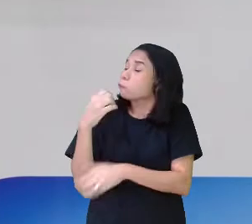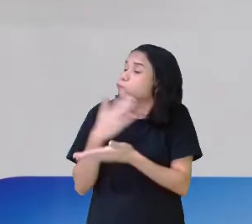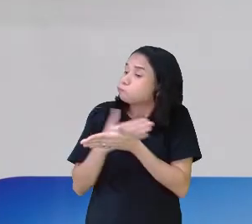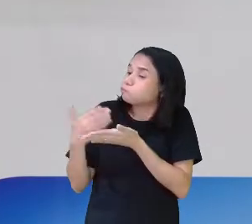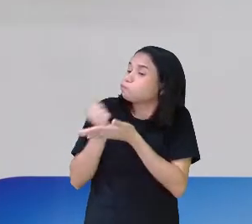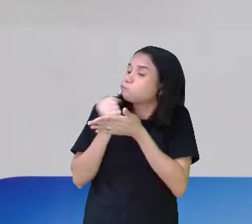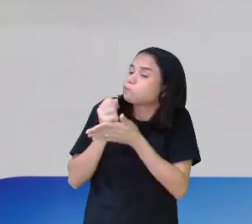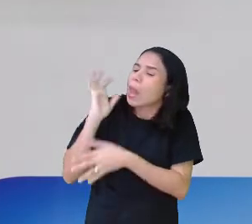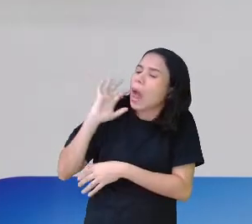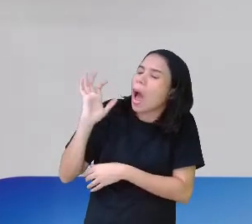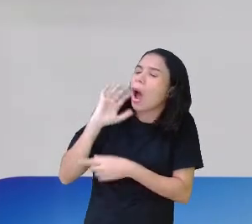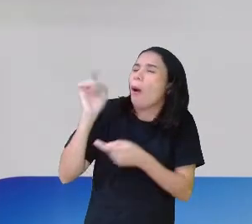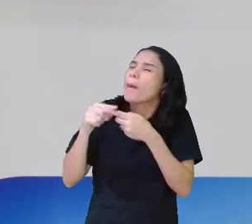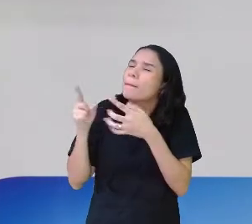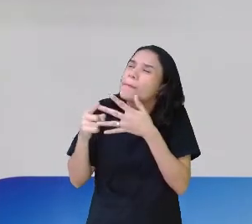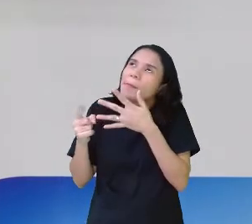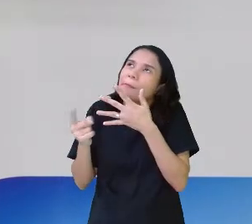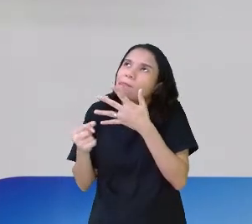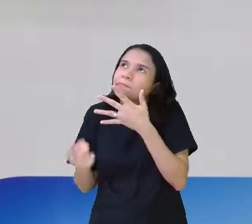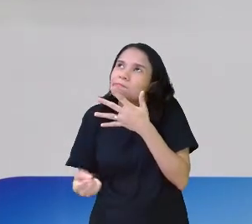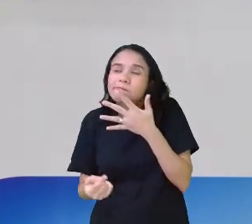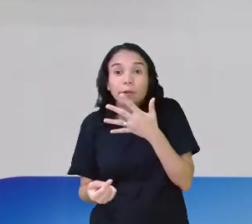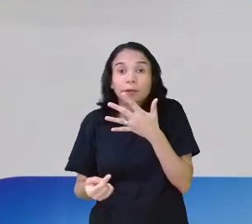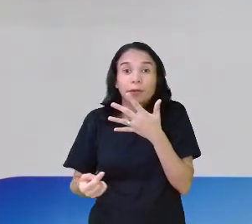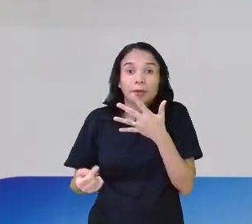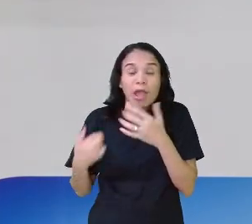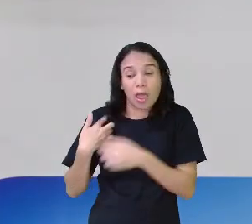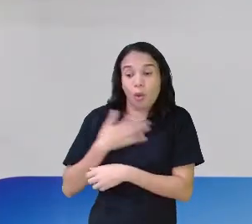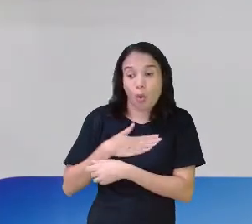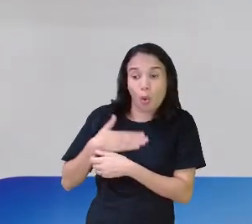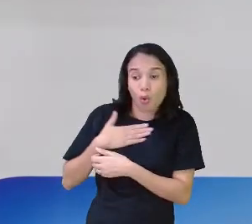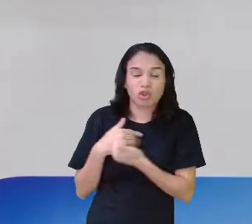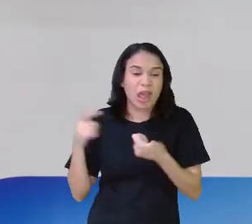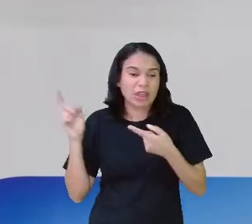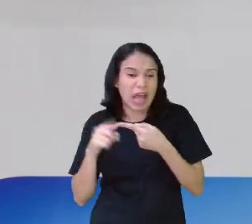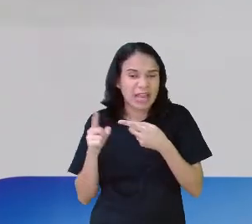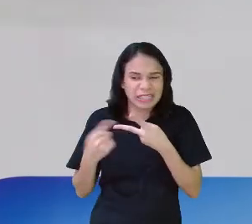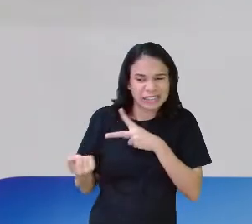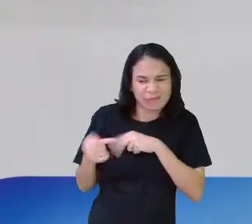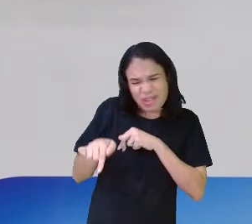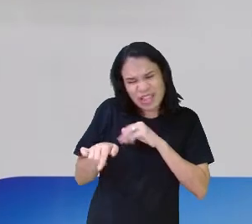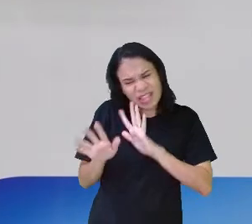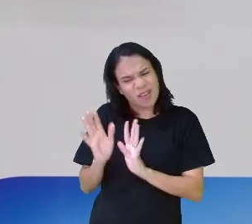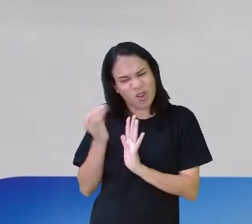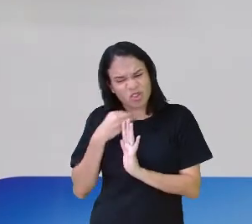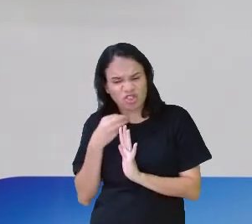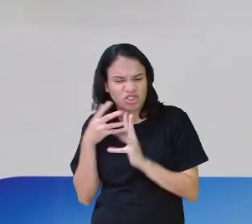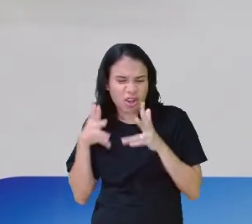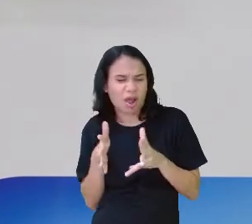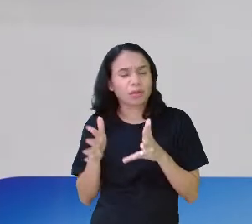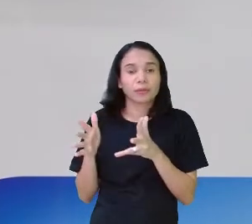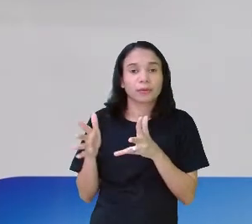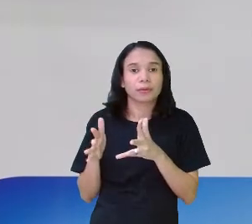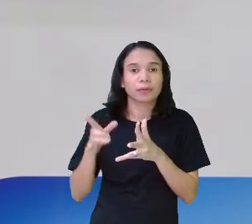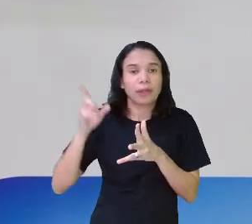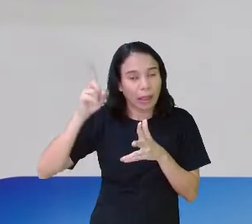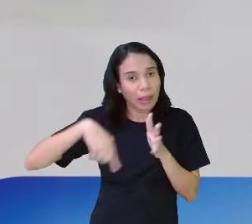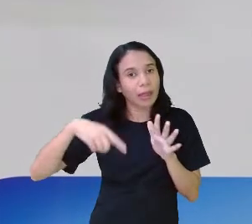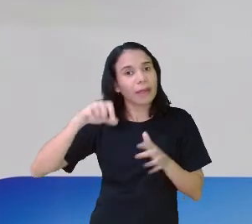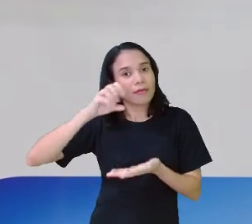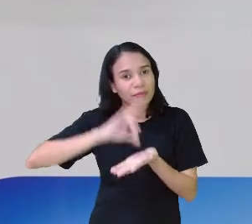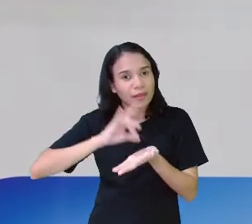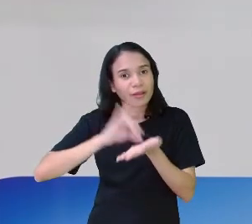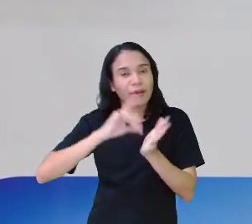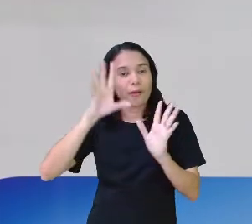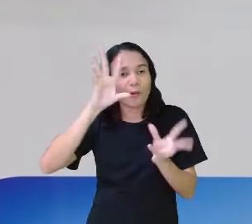jogo massa e é assim, assim, assim, assim. E eu gostei daquela parte, mas tem aquela parte assim que eu achei muito chata. Então, isso é uma resenha.